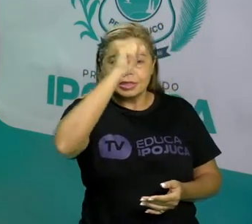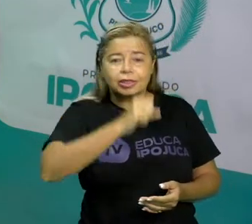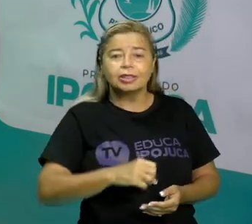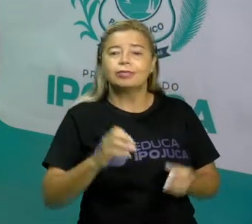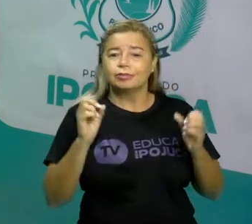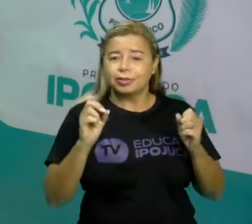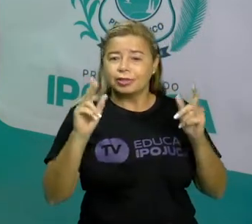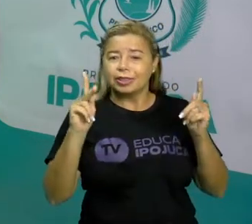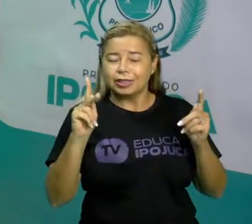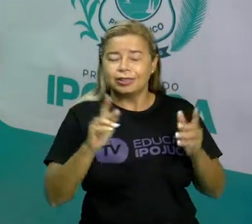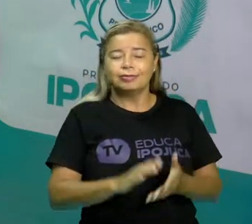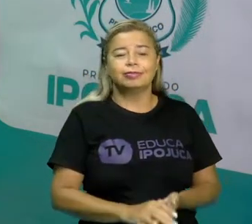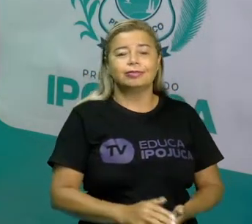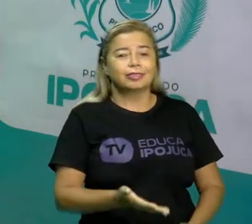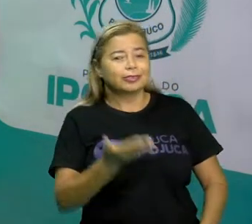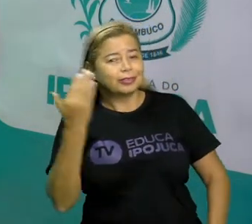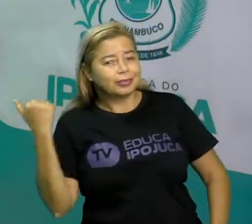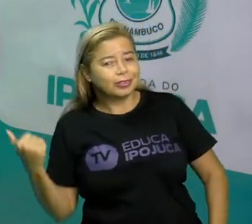aula de hoje?